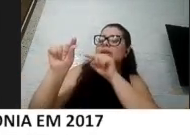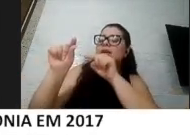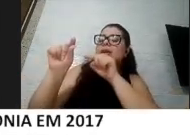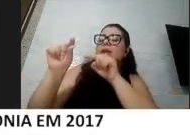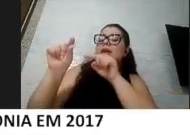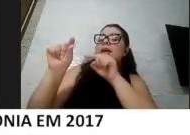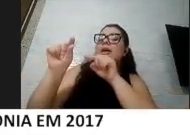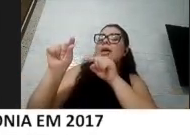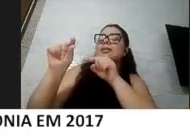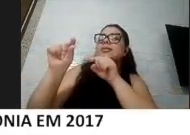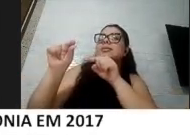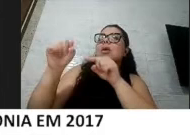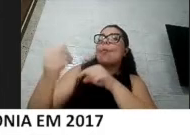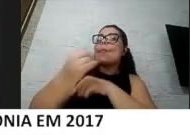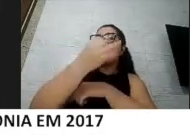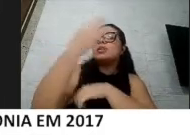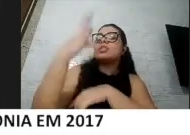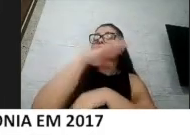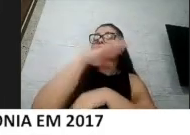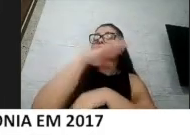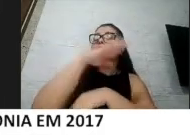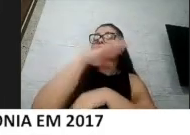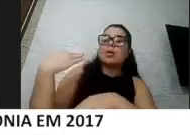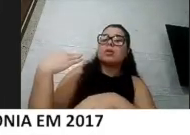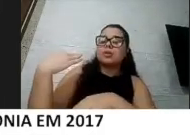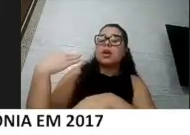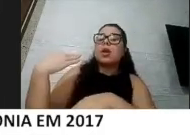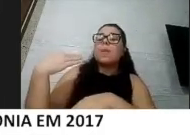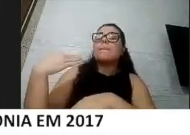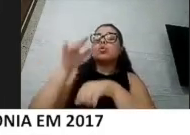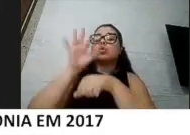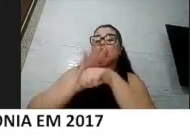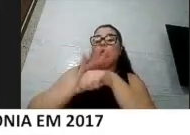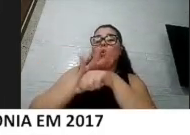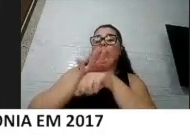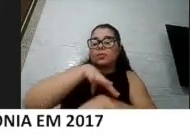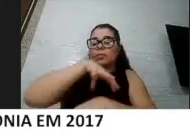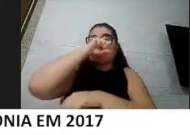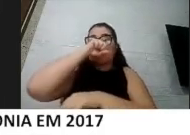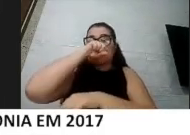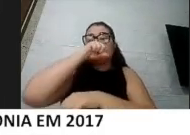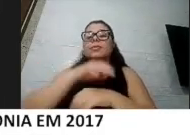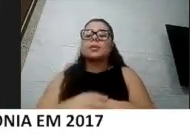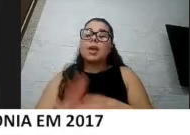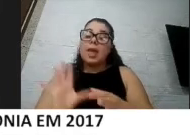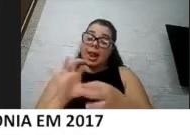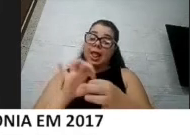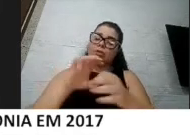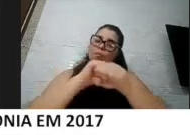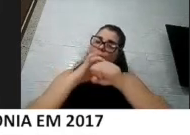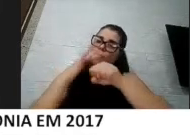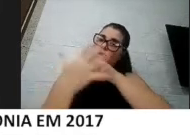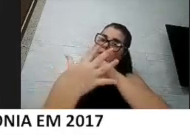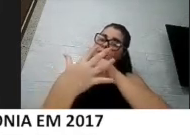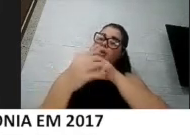morte por doença respiratória e a COVID pode estar aí relacionada. Então, especificamente em relação à COVID